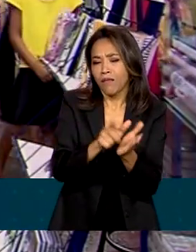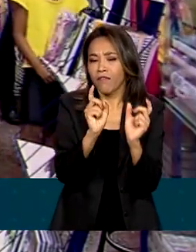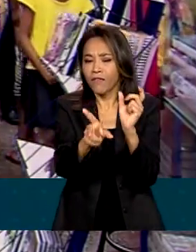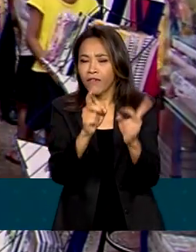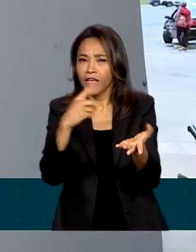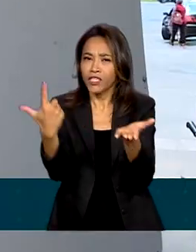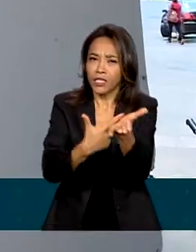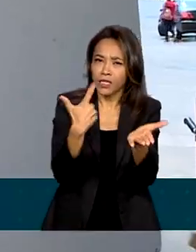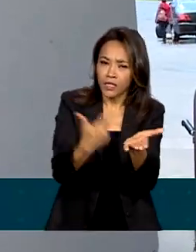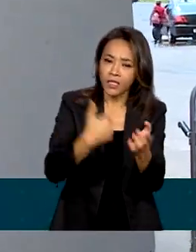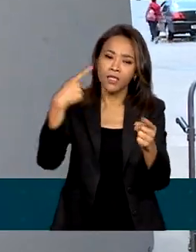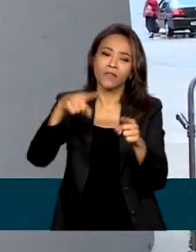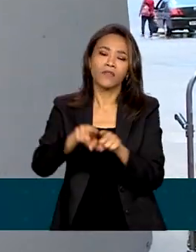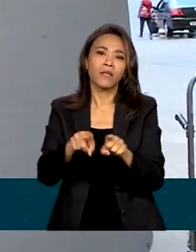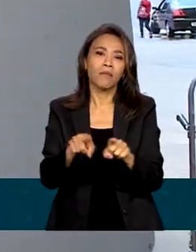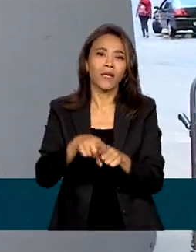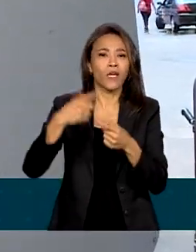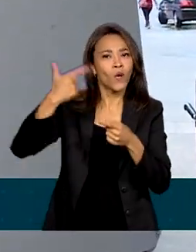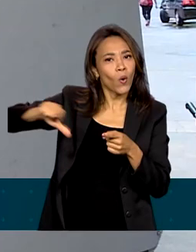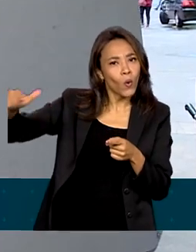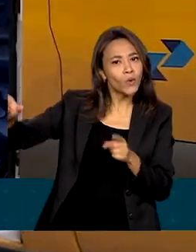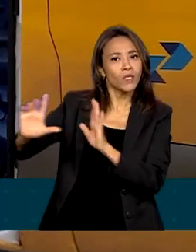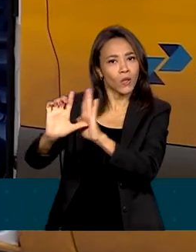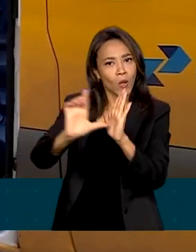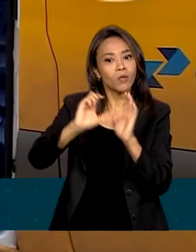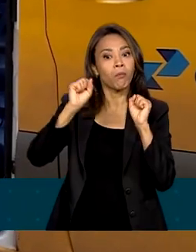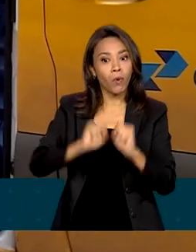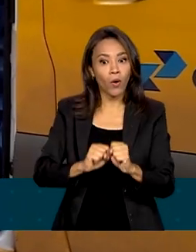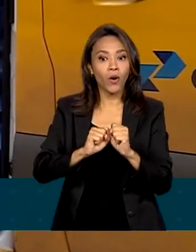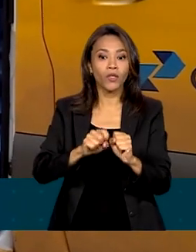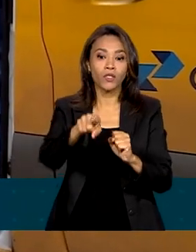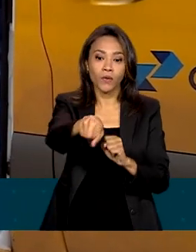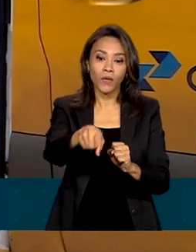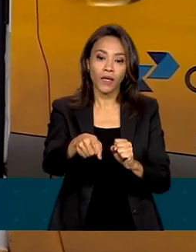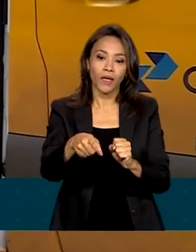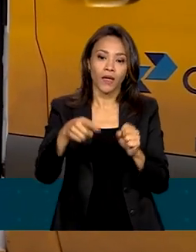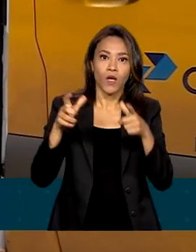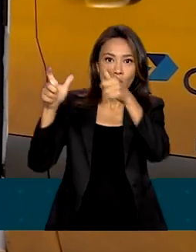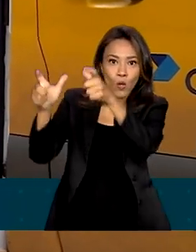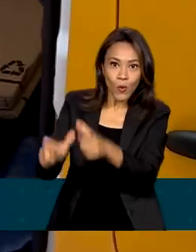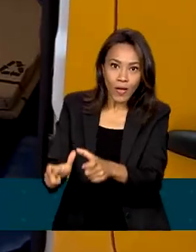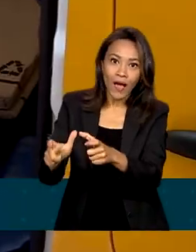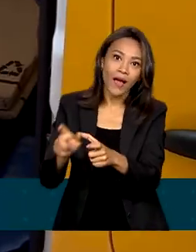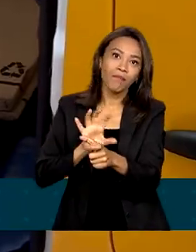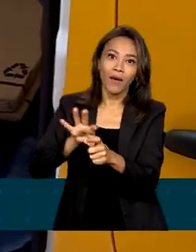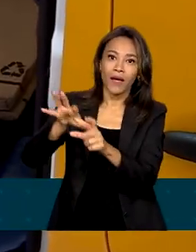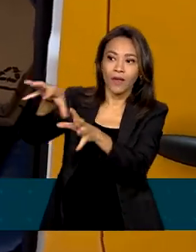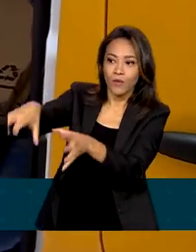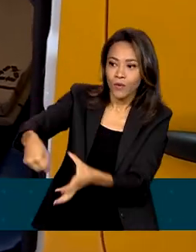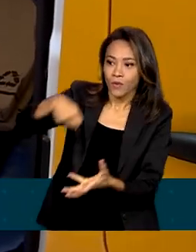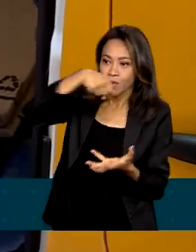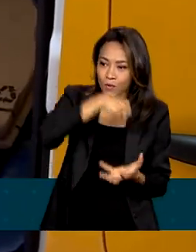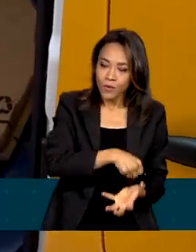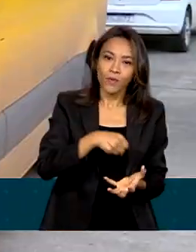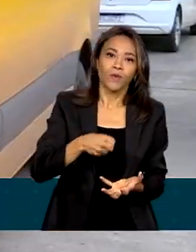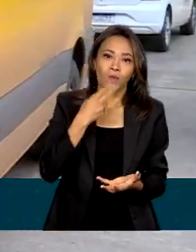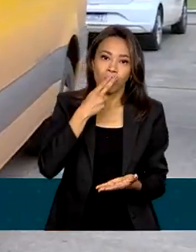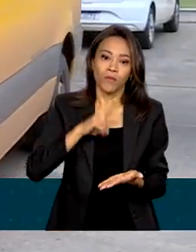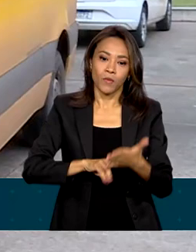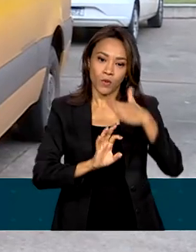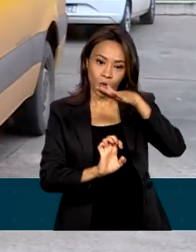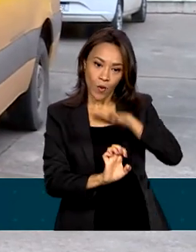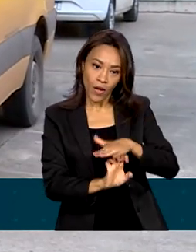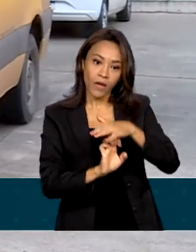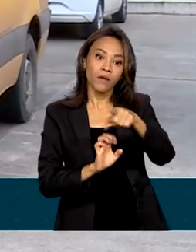conveniência podem se transformar em pontos de coleta de pacotes dos Correios. Para isso, basta ter espaço